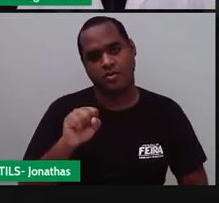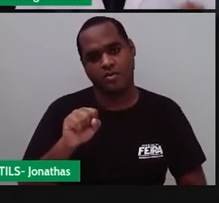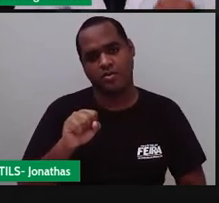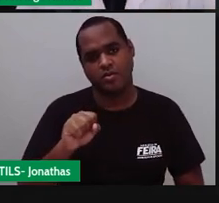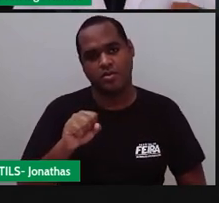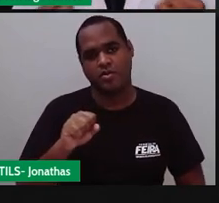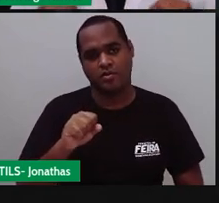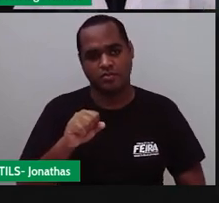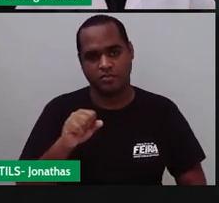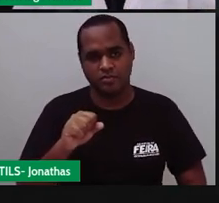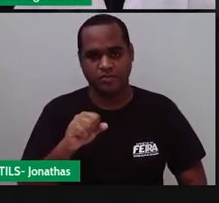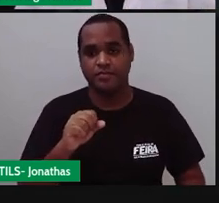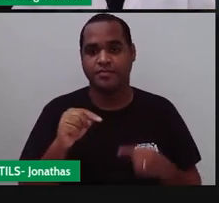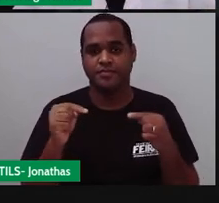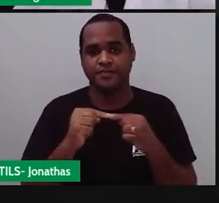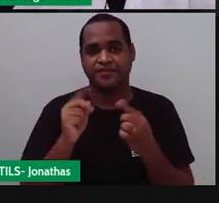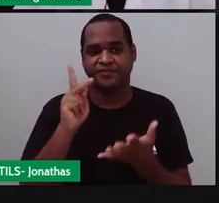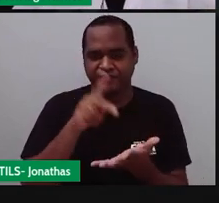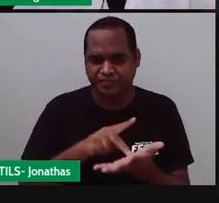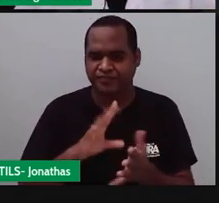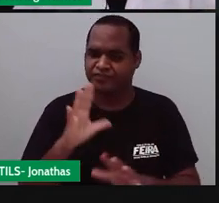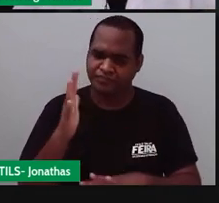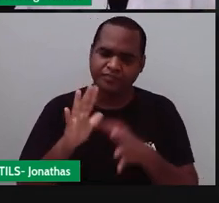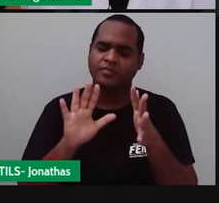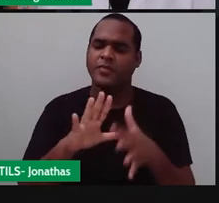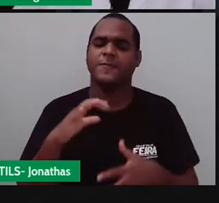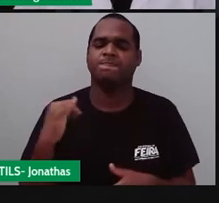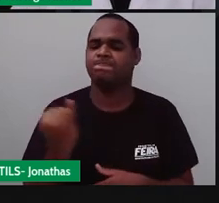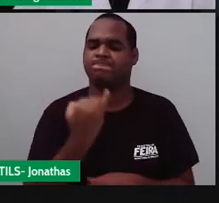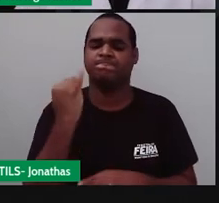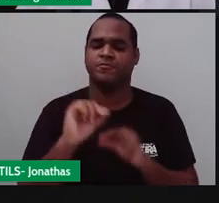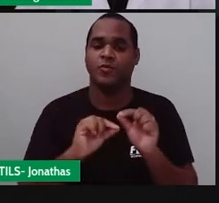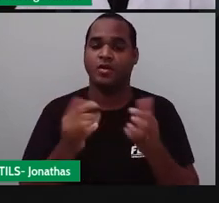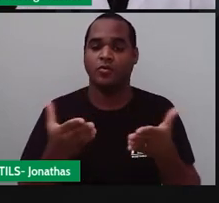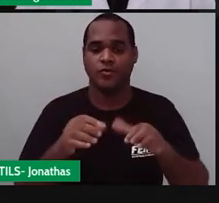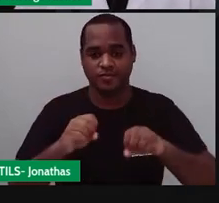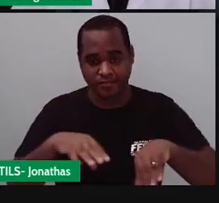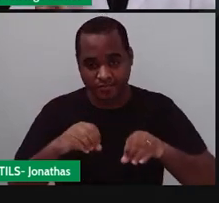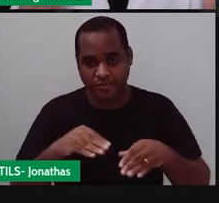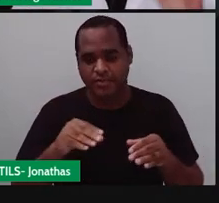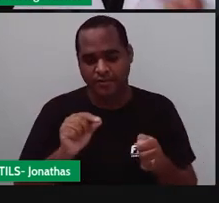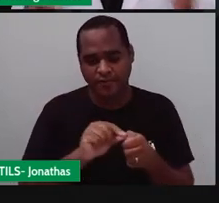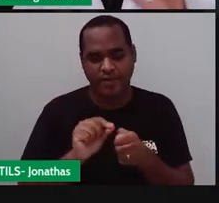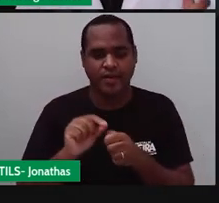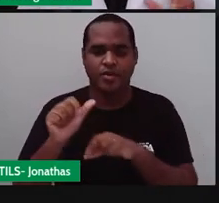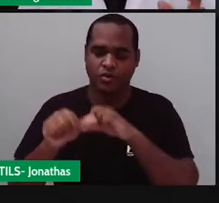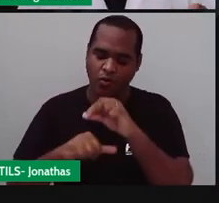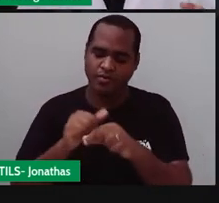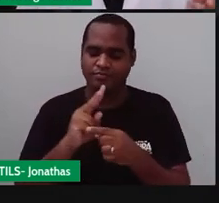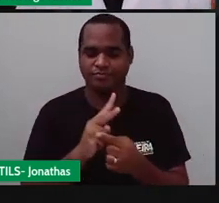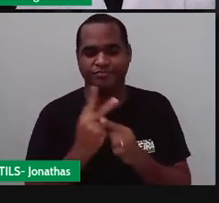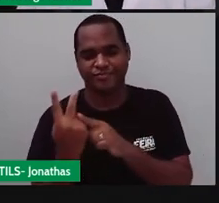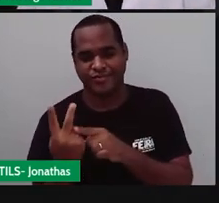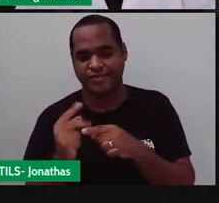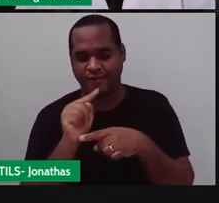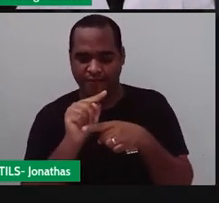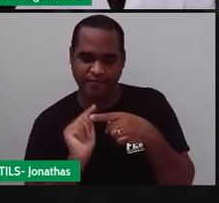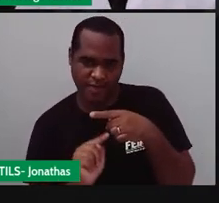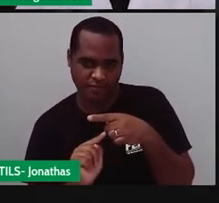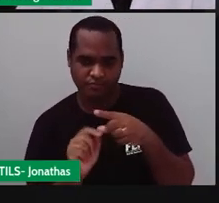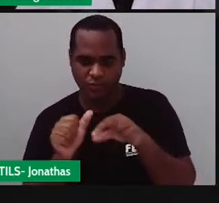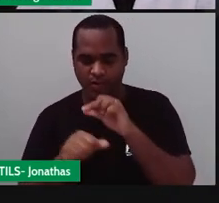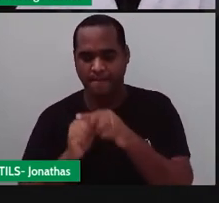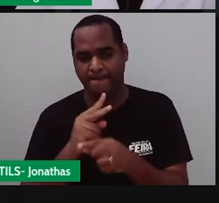e o mais importante também né o mais importante nessa aula foi fazer as transformações da forma